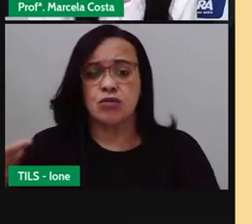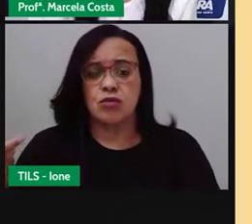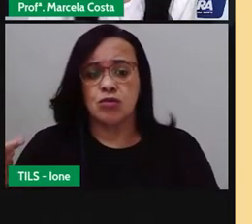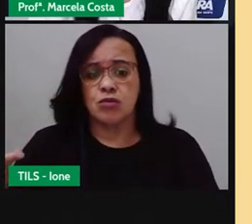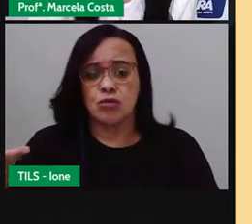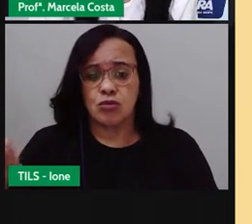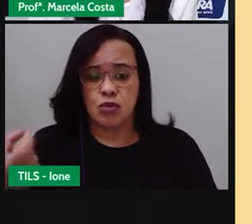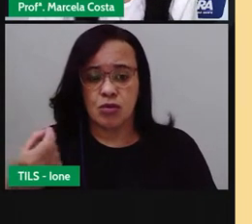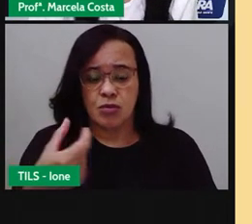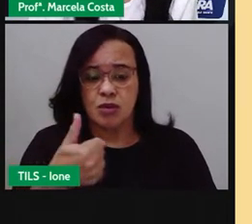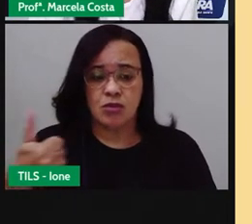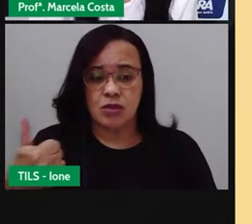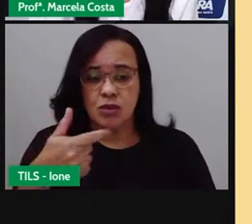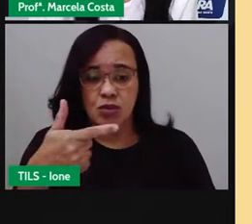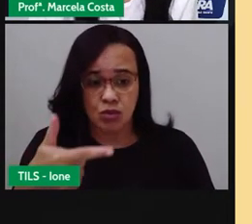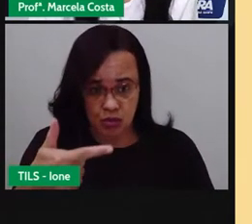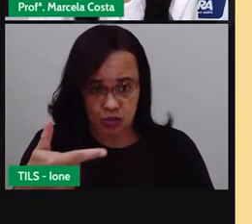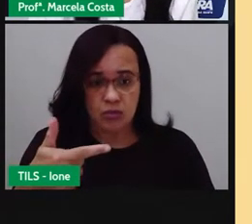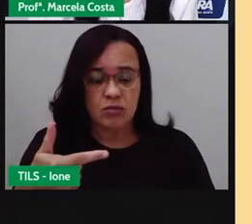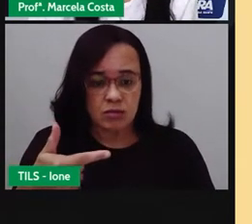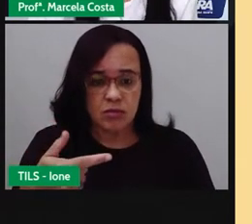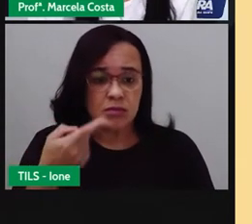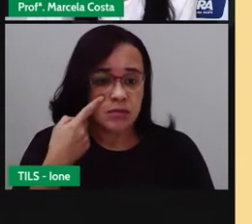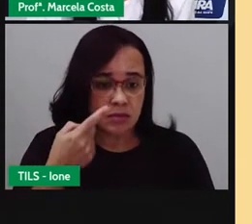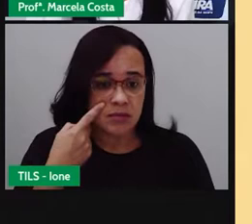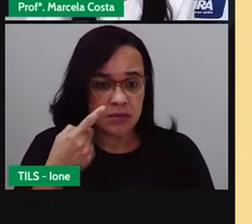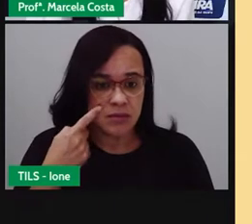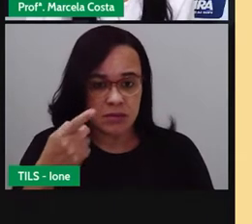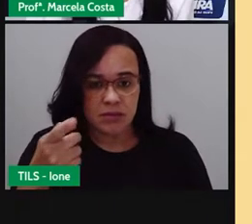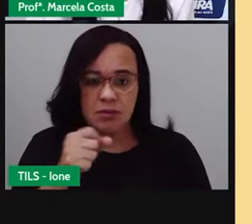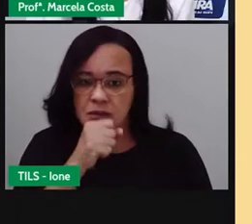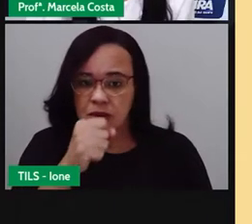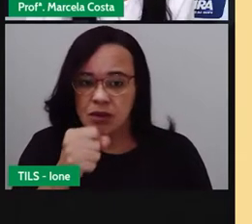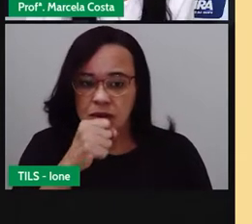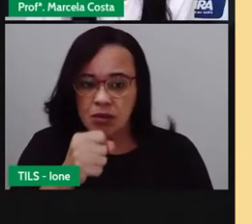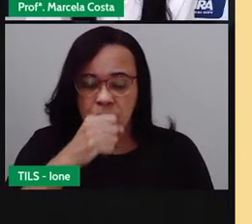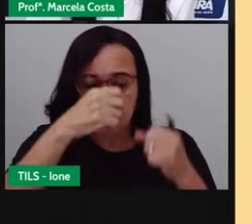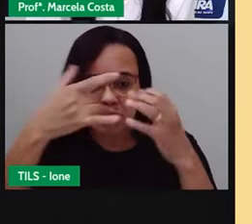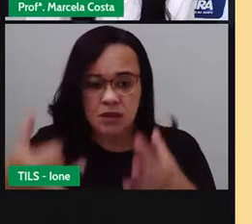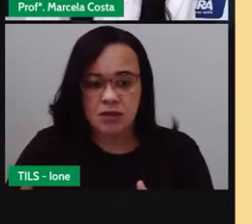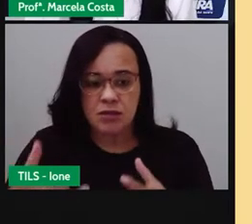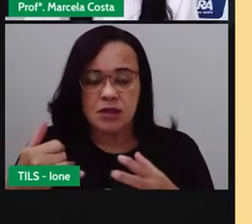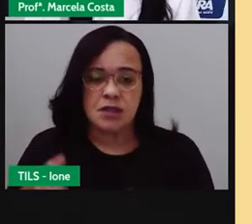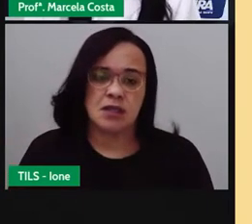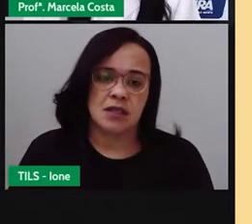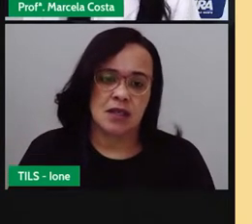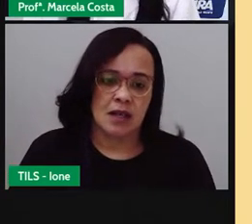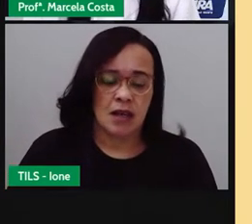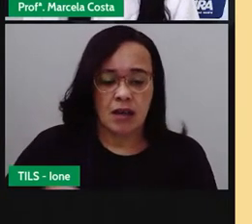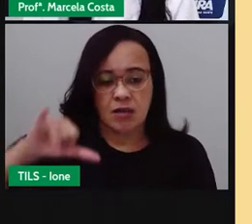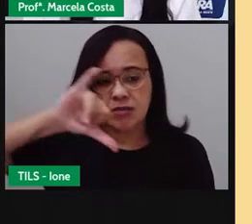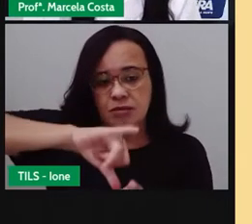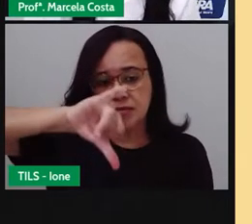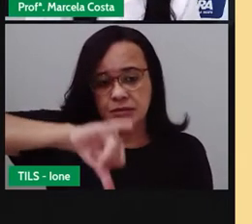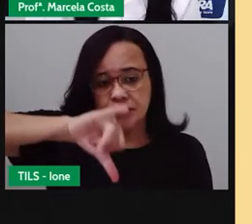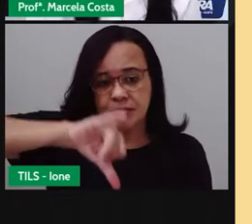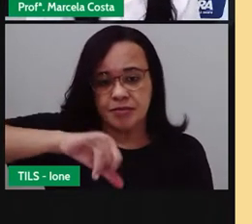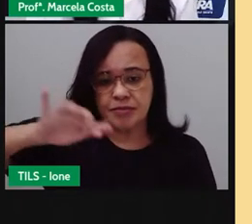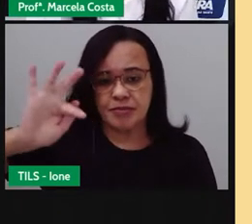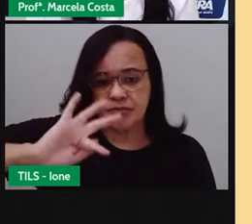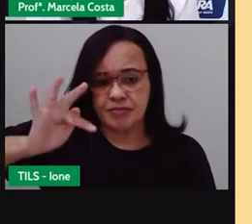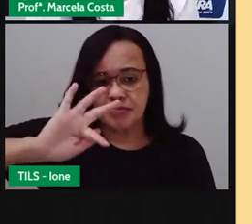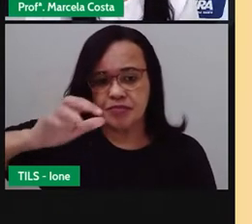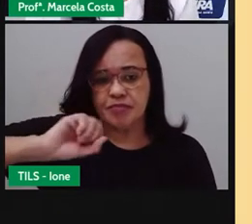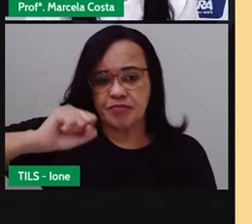não é deste ano de 2021. E diz assim, Centro de Abastecimento e Filícias da Santana